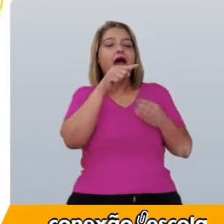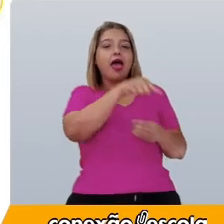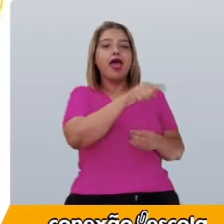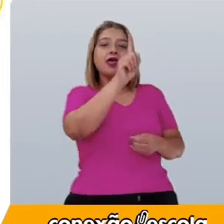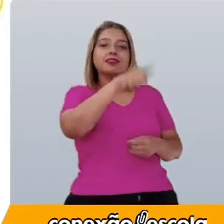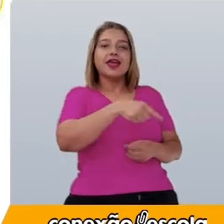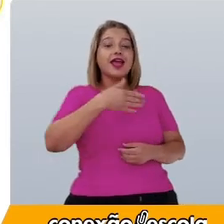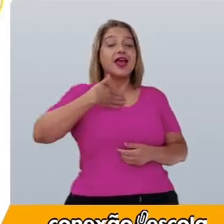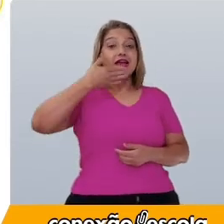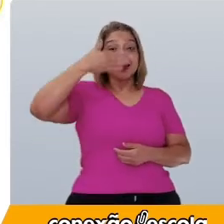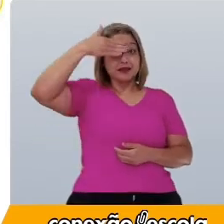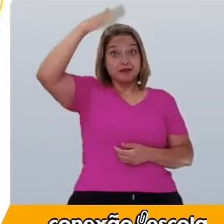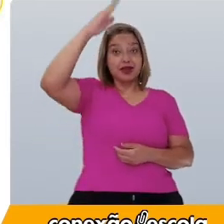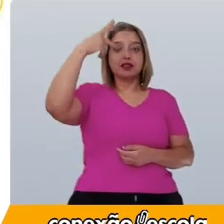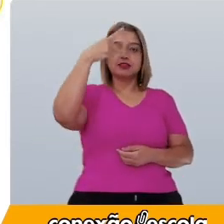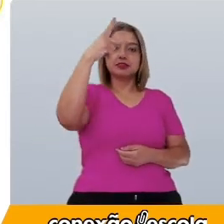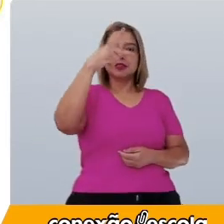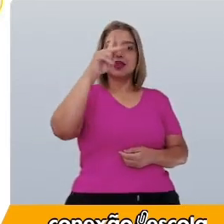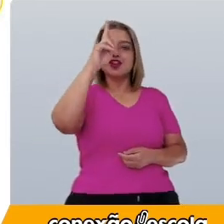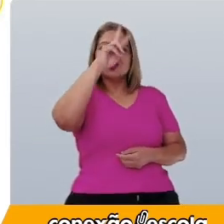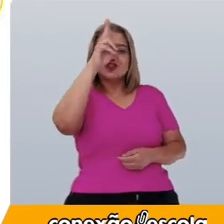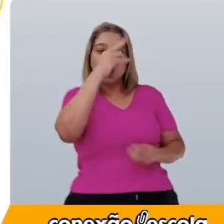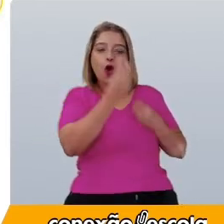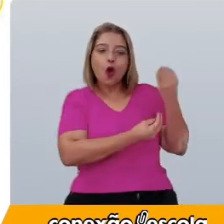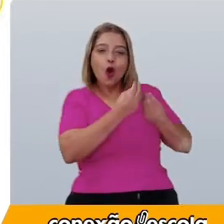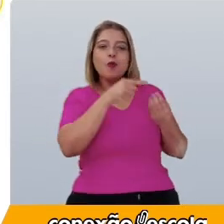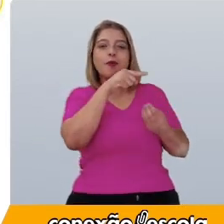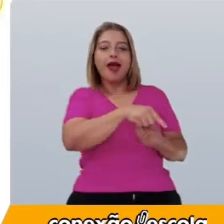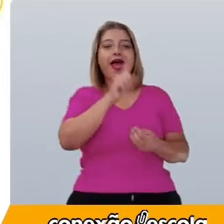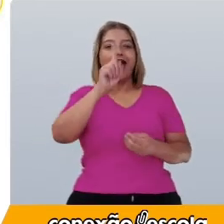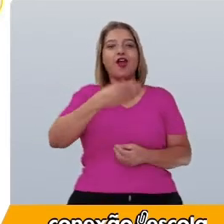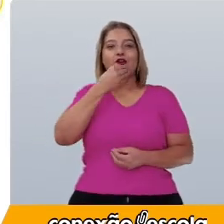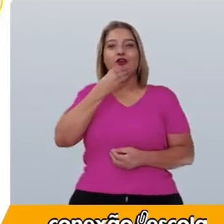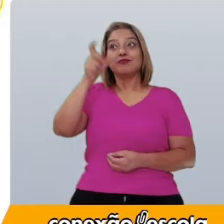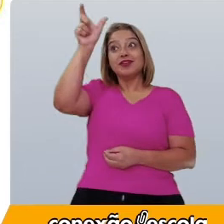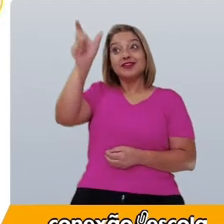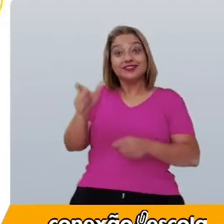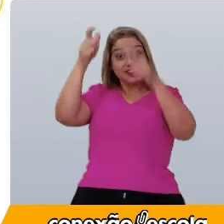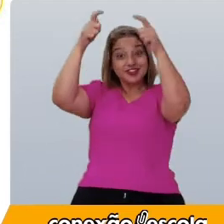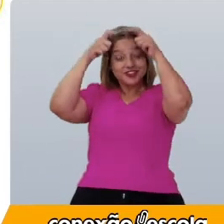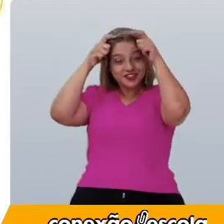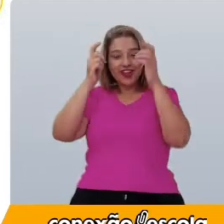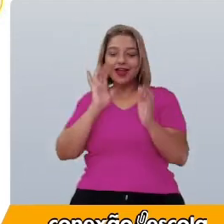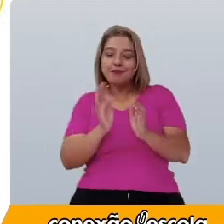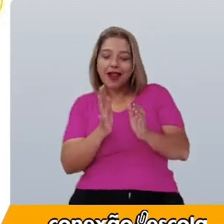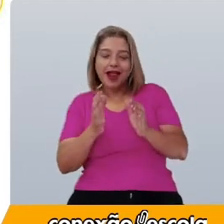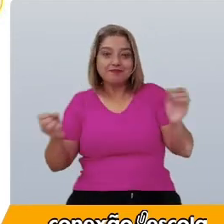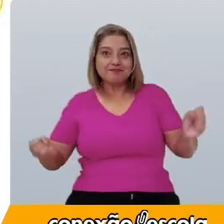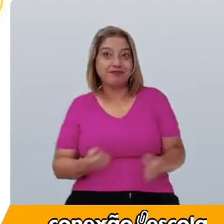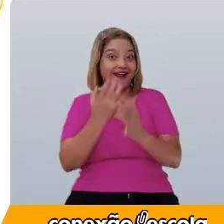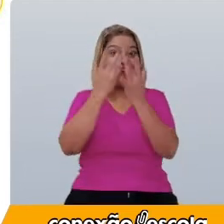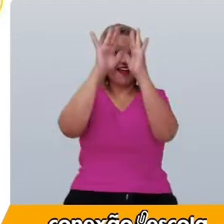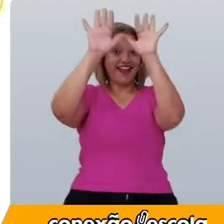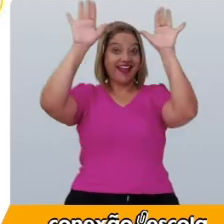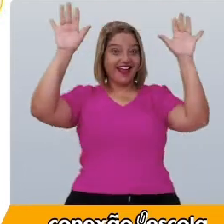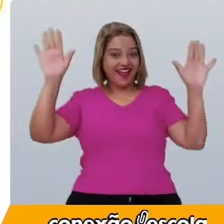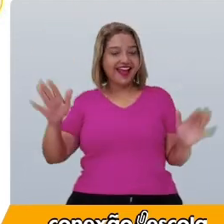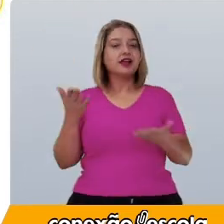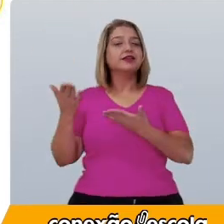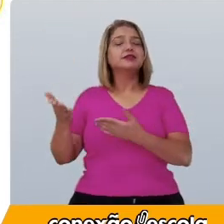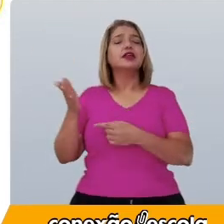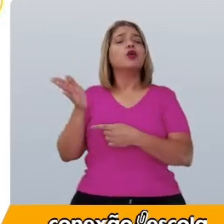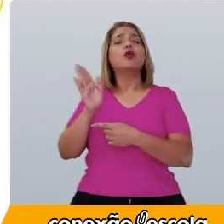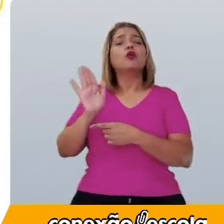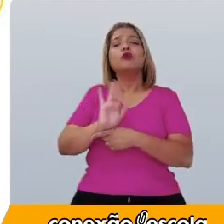árabe Aladdin e a Lâmpada Maravilhosa. O filme conta a história